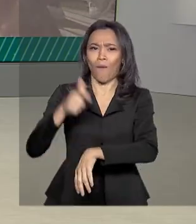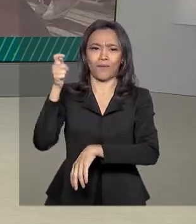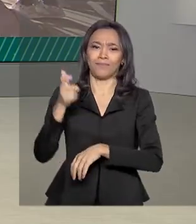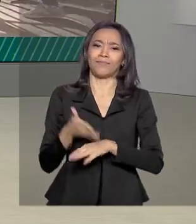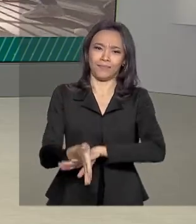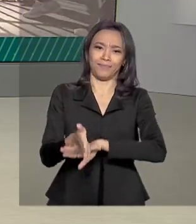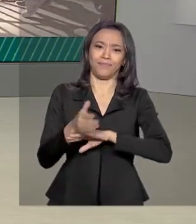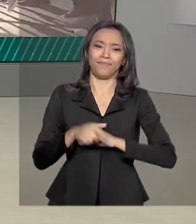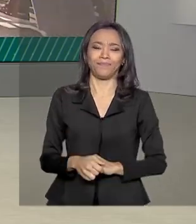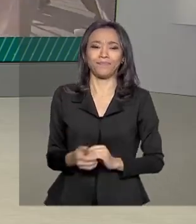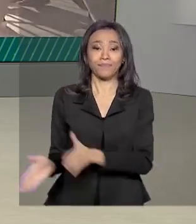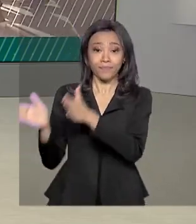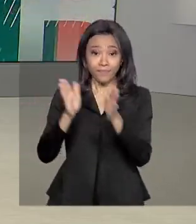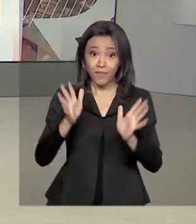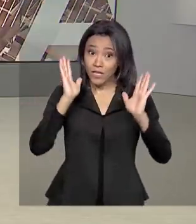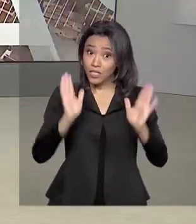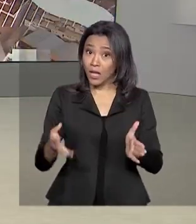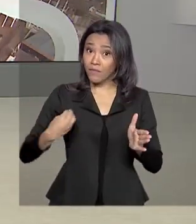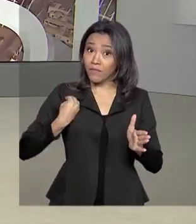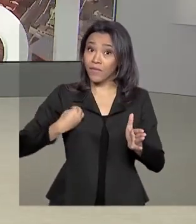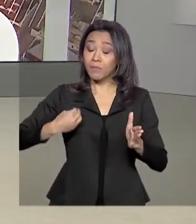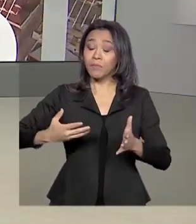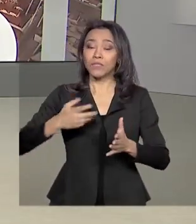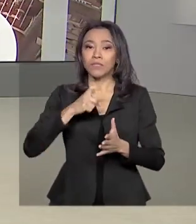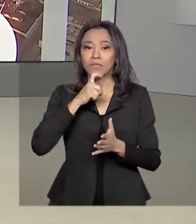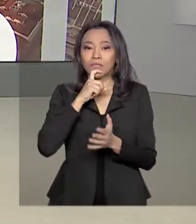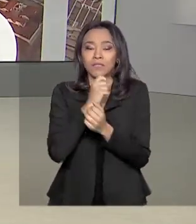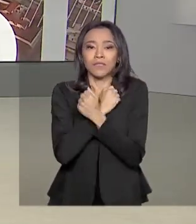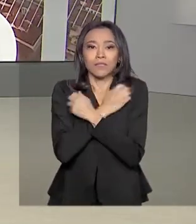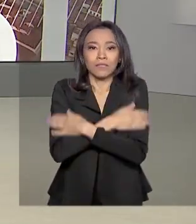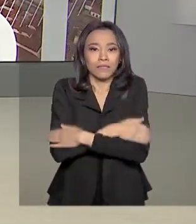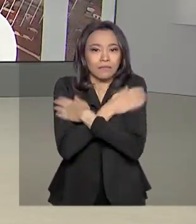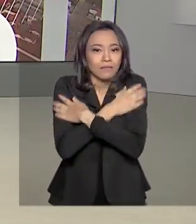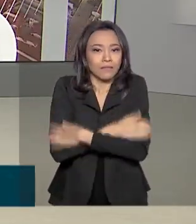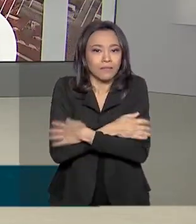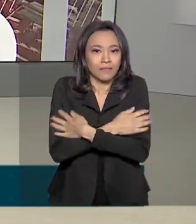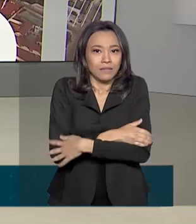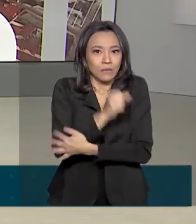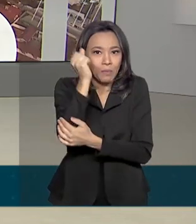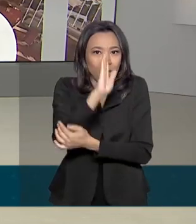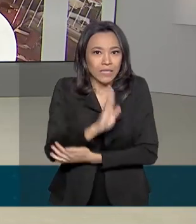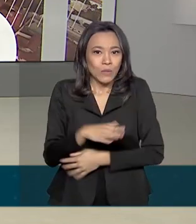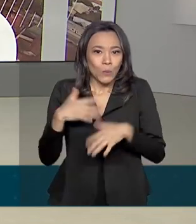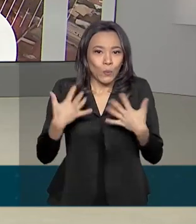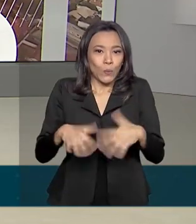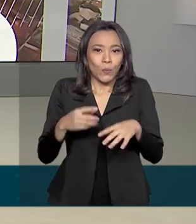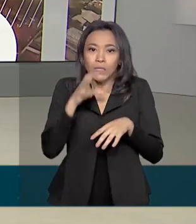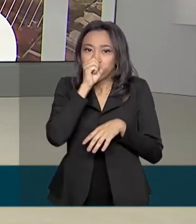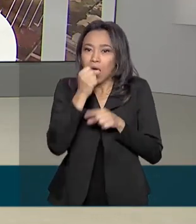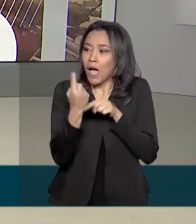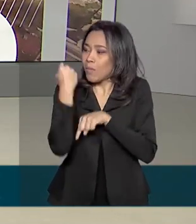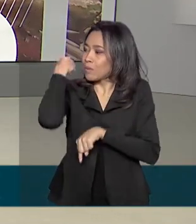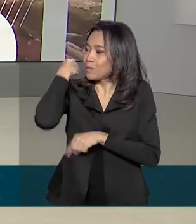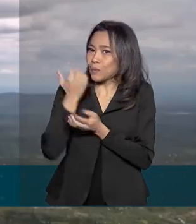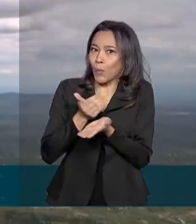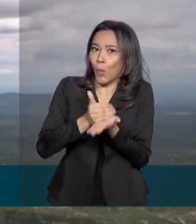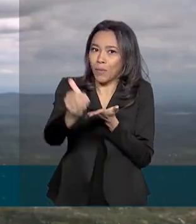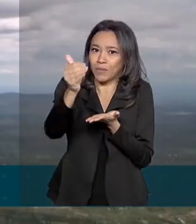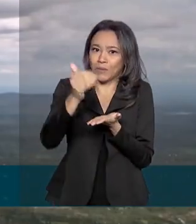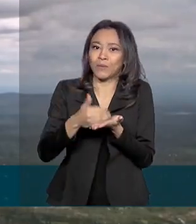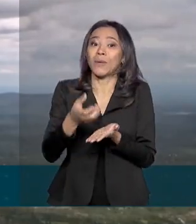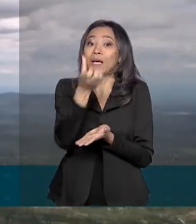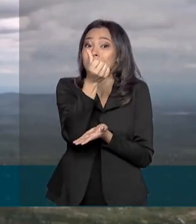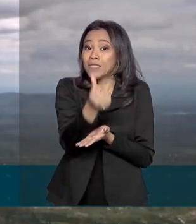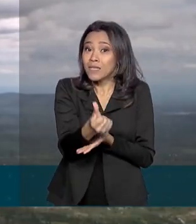Já estamos vivendo o inverno brasileiro. A estação mais fria do ano começou no sábado, exatamente às